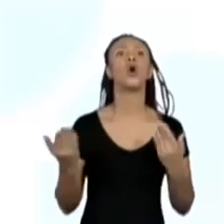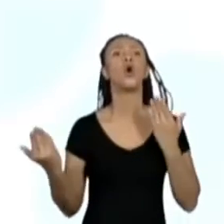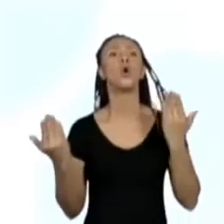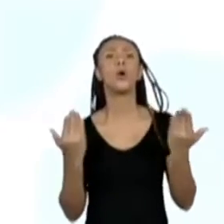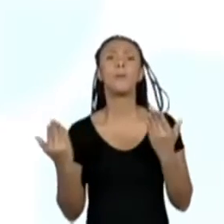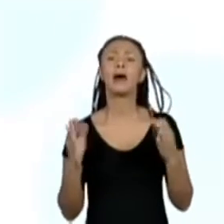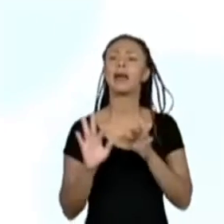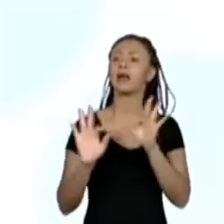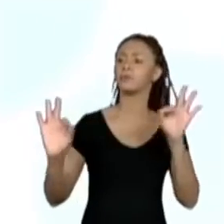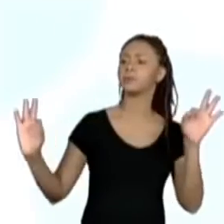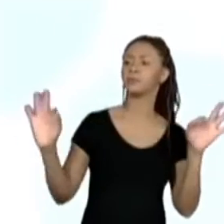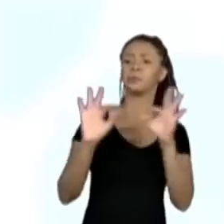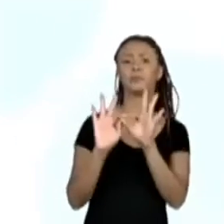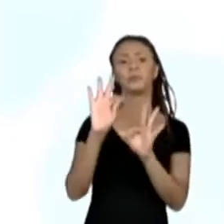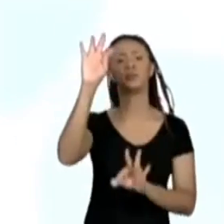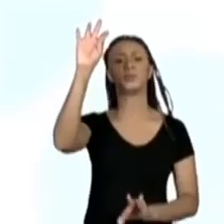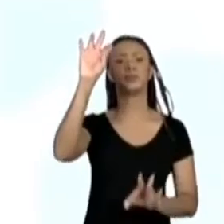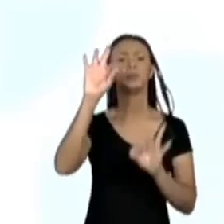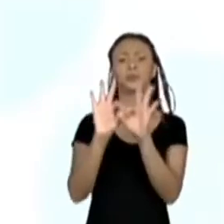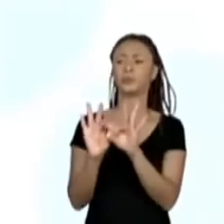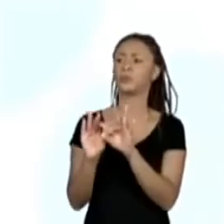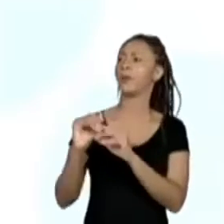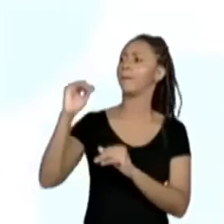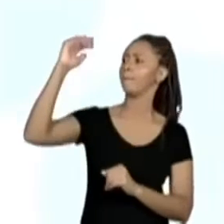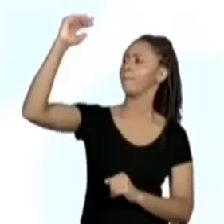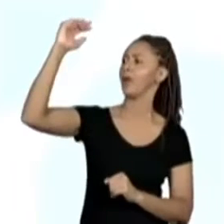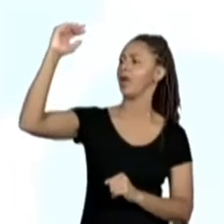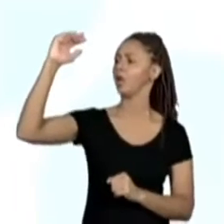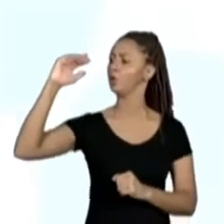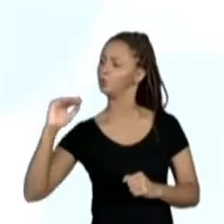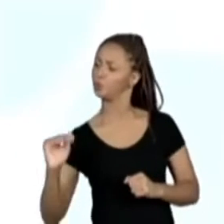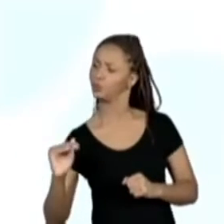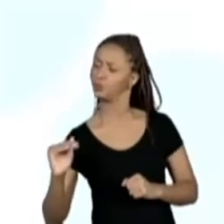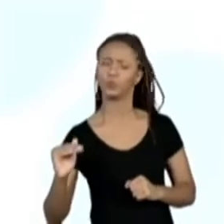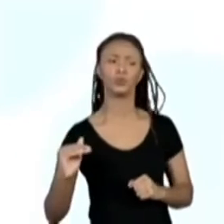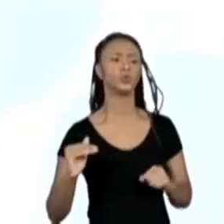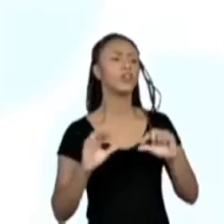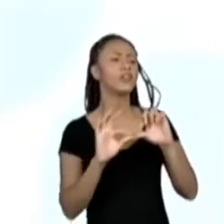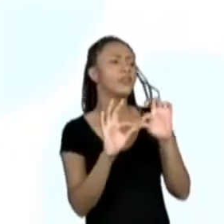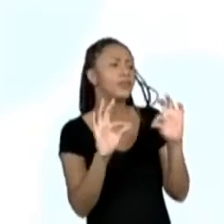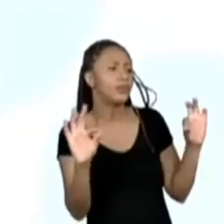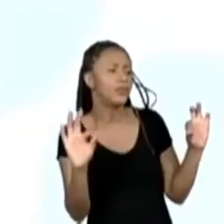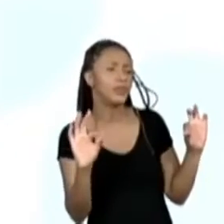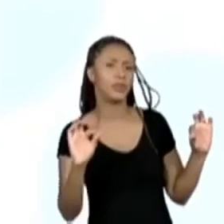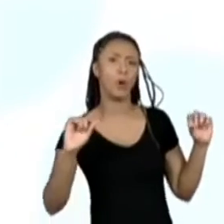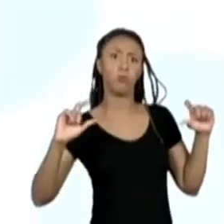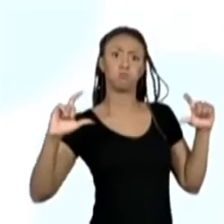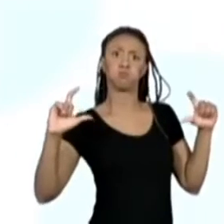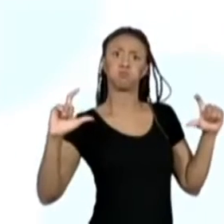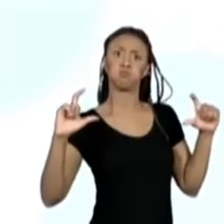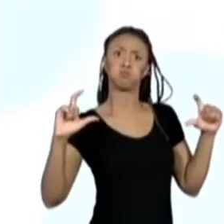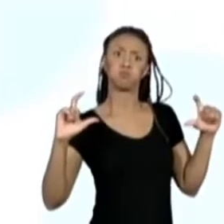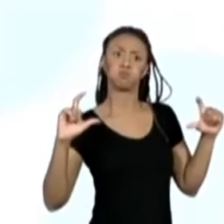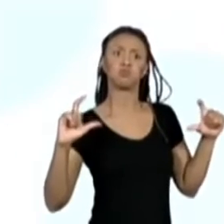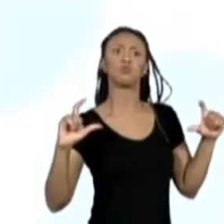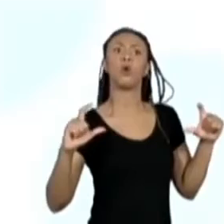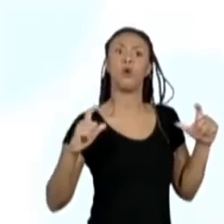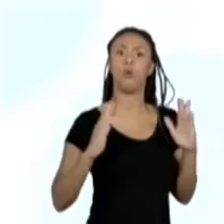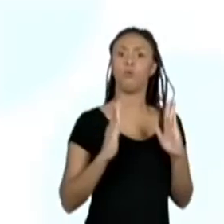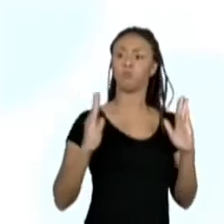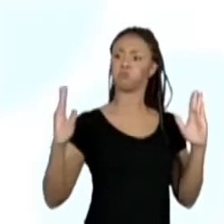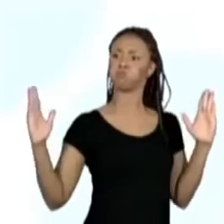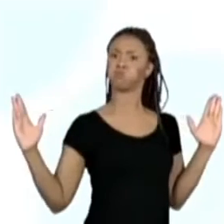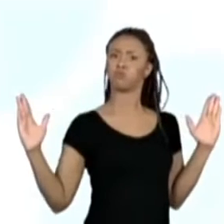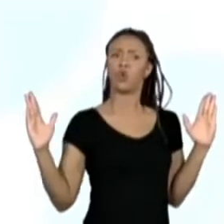mais alto, mais baixo, mais comprido, mais curto, mais grosso, mais fino, mais largo, mais pesado,